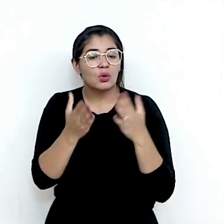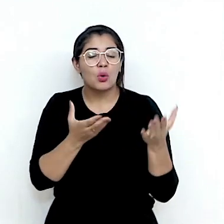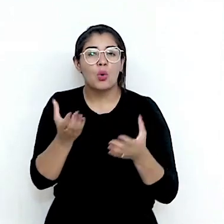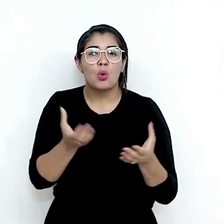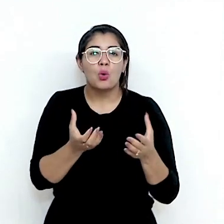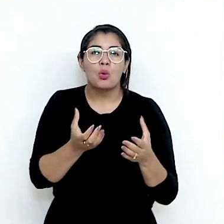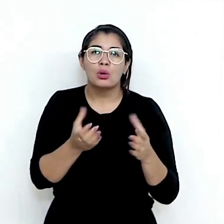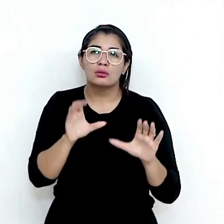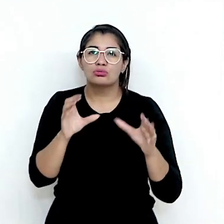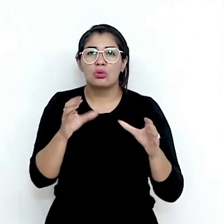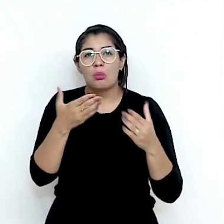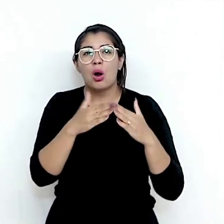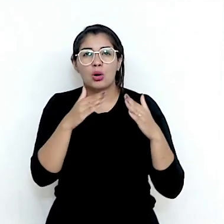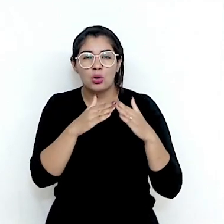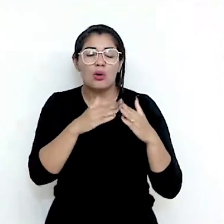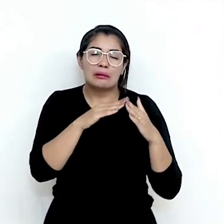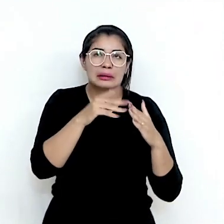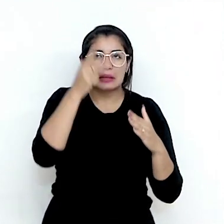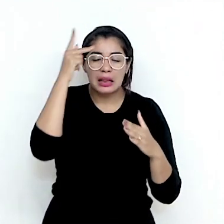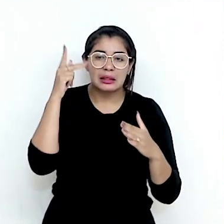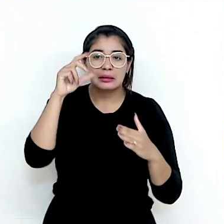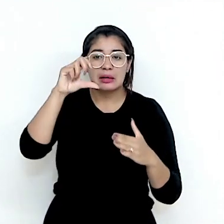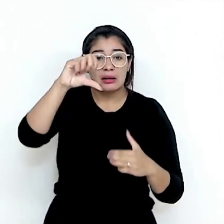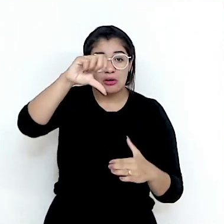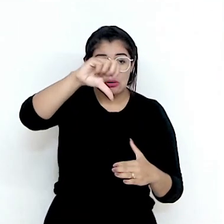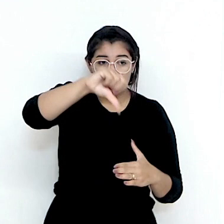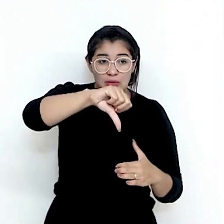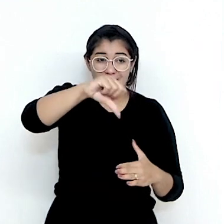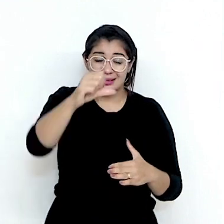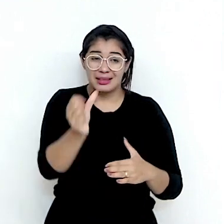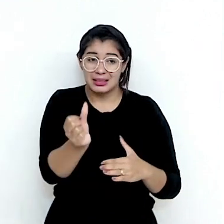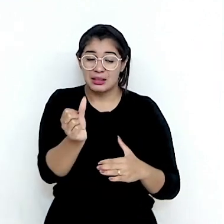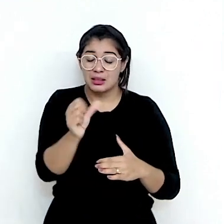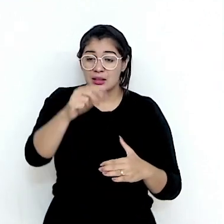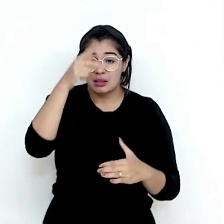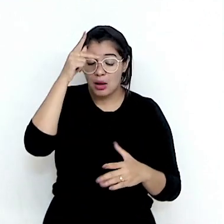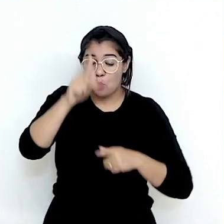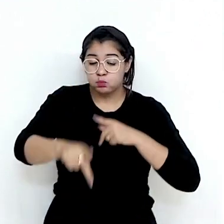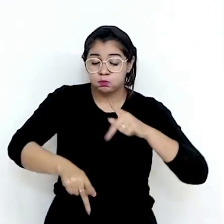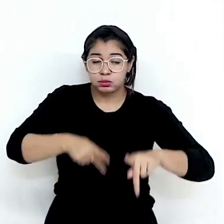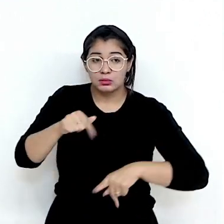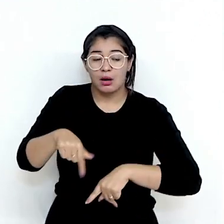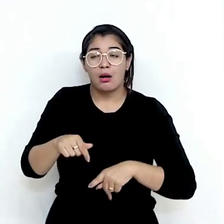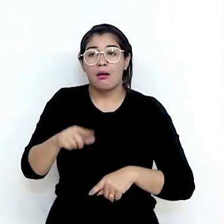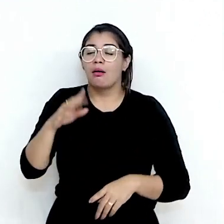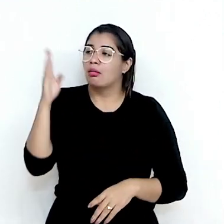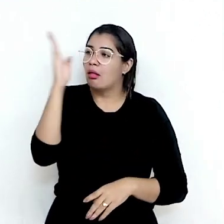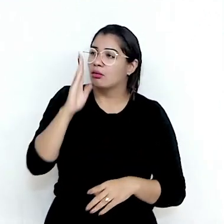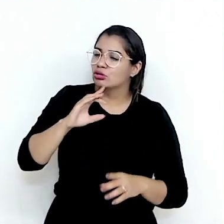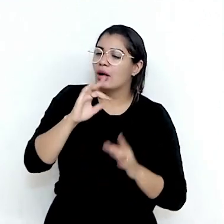aproximadamente 96% dos habitantes do nosso país. A rede móvel no Brasil está